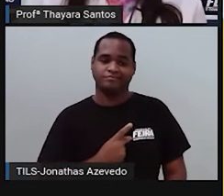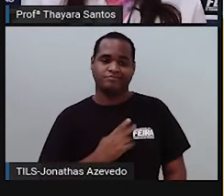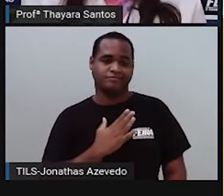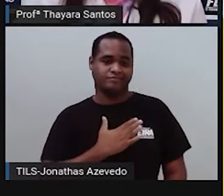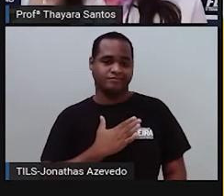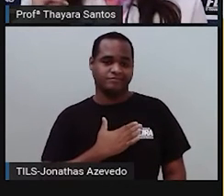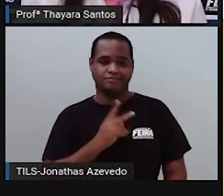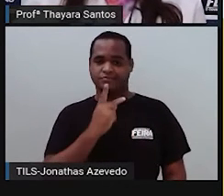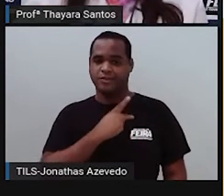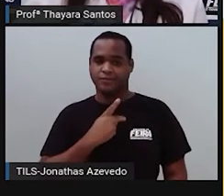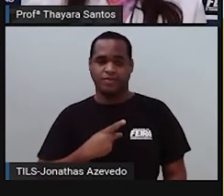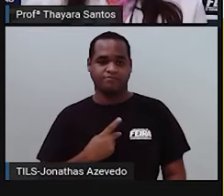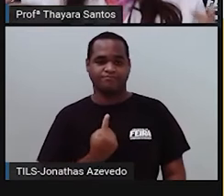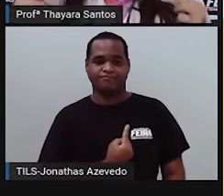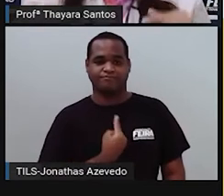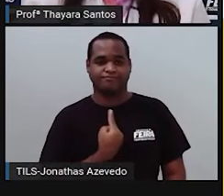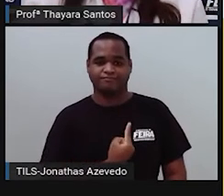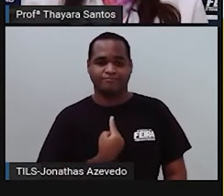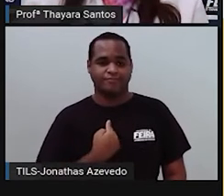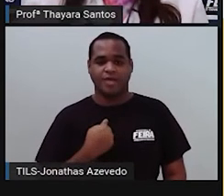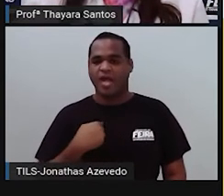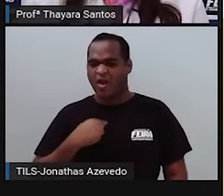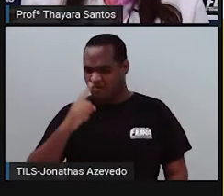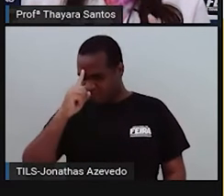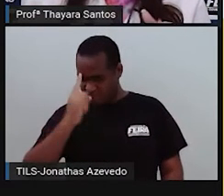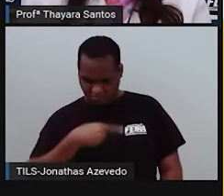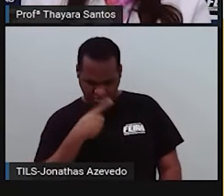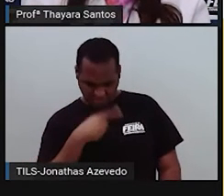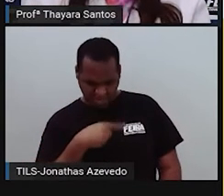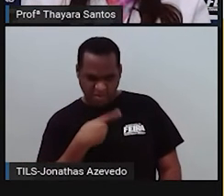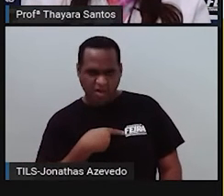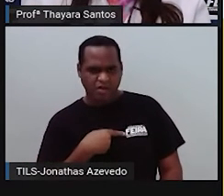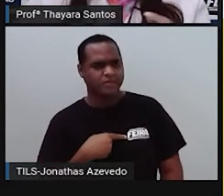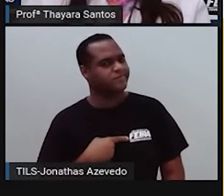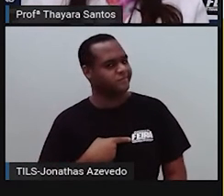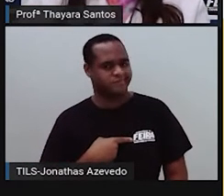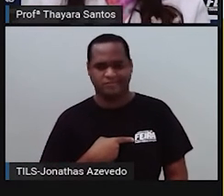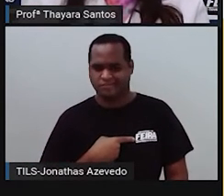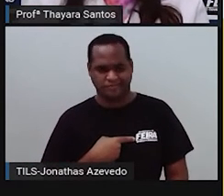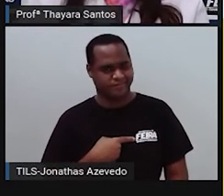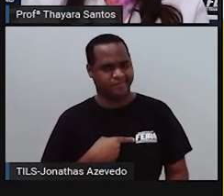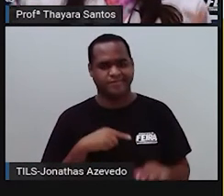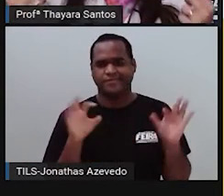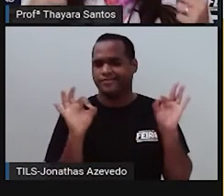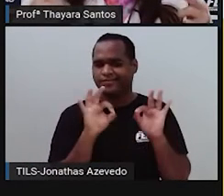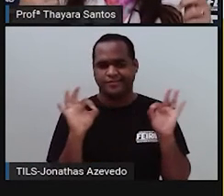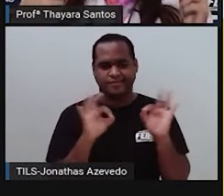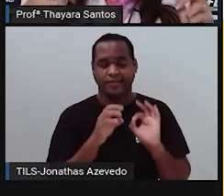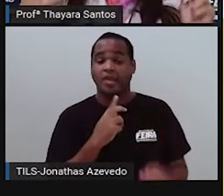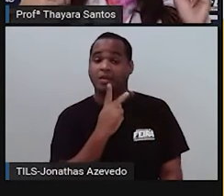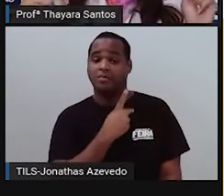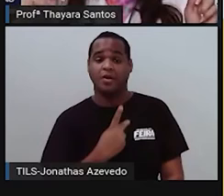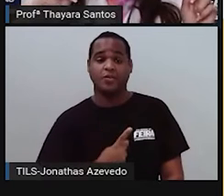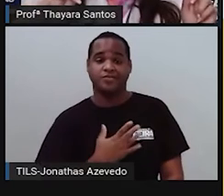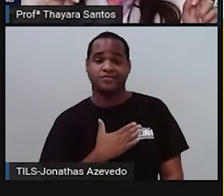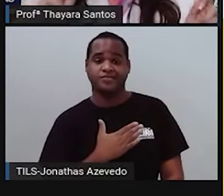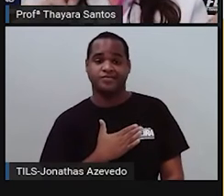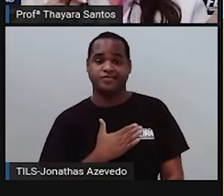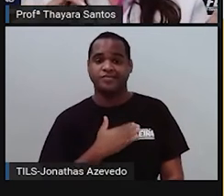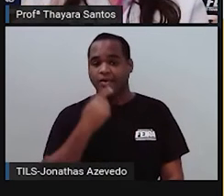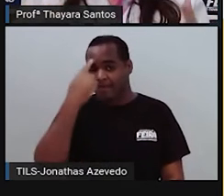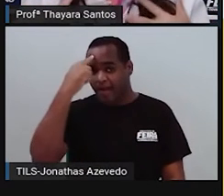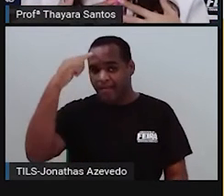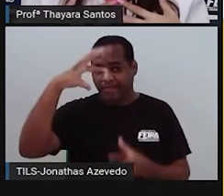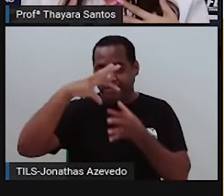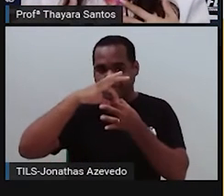do anterior. Nesse caso, ele não contrai quando eu mando. Não sou eu que estou controlando. É o meu cérebro que está